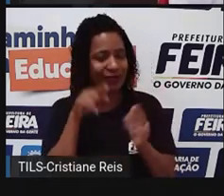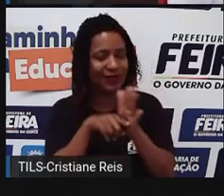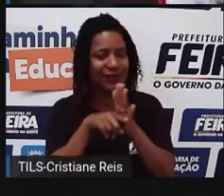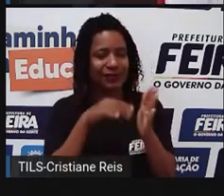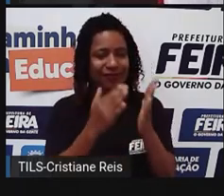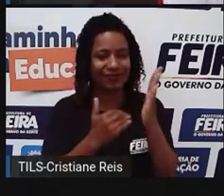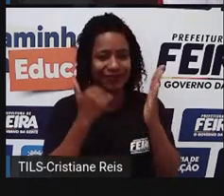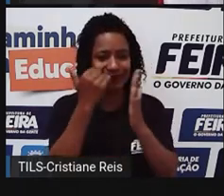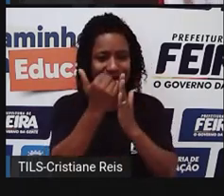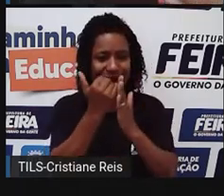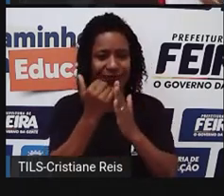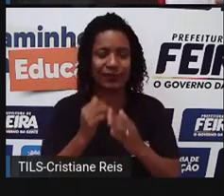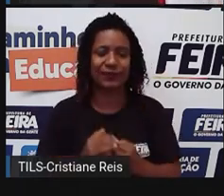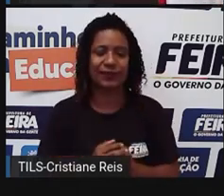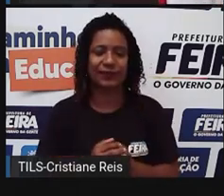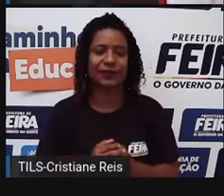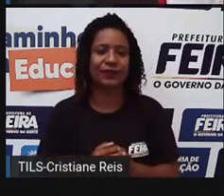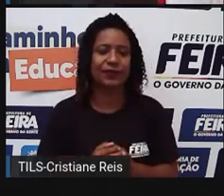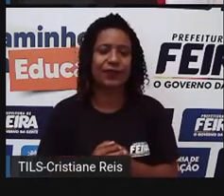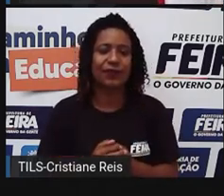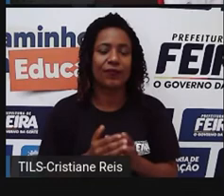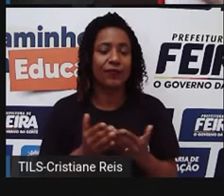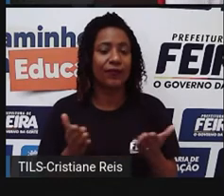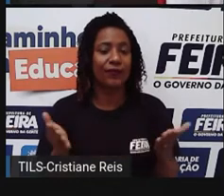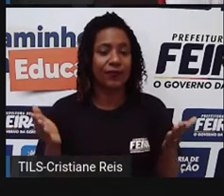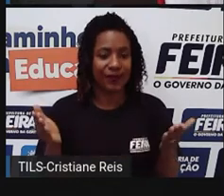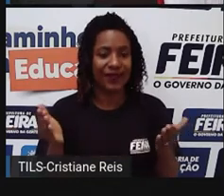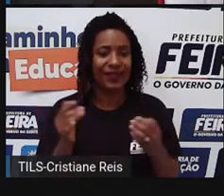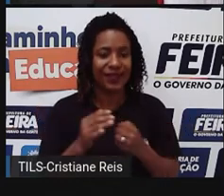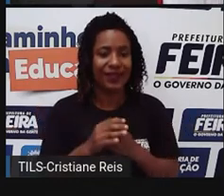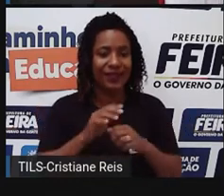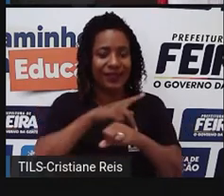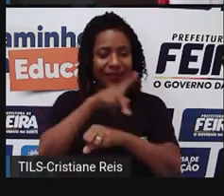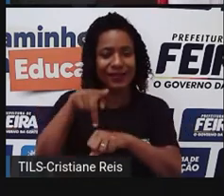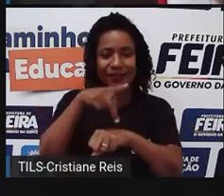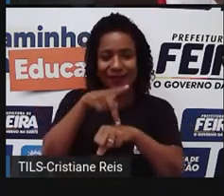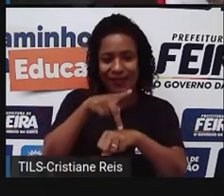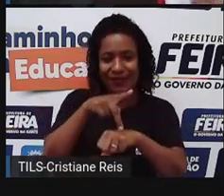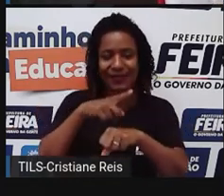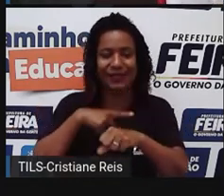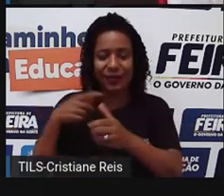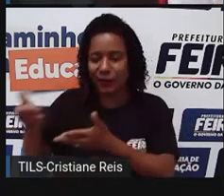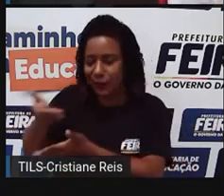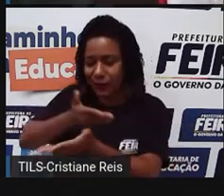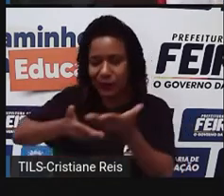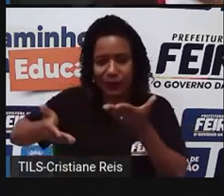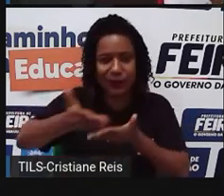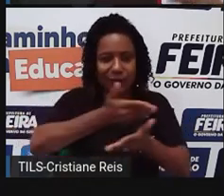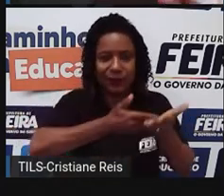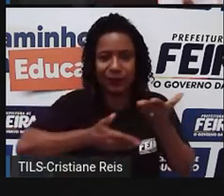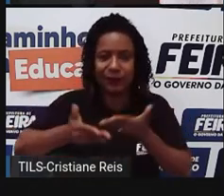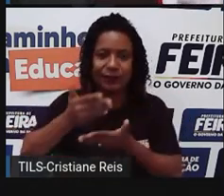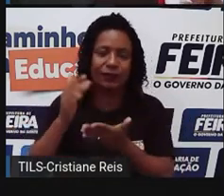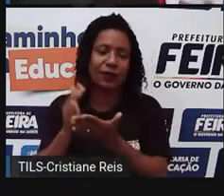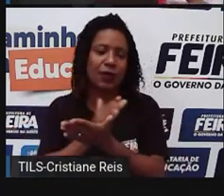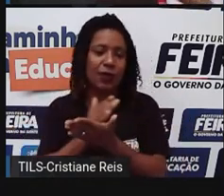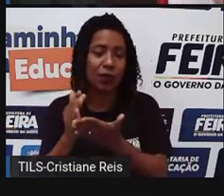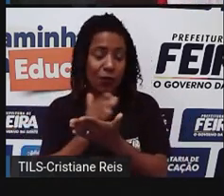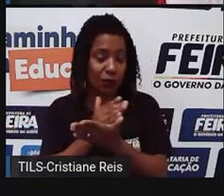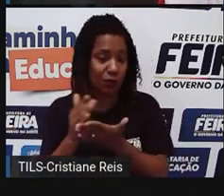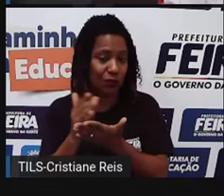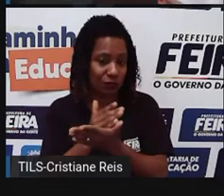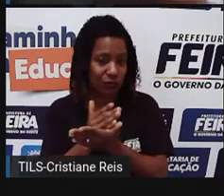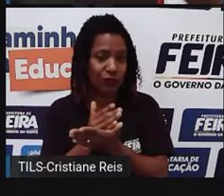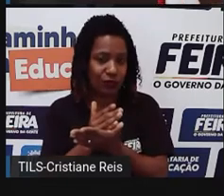países, que eles têm, né, digamos assim, essas relações multilaterais, eles têm alguns órgãos, vamos